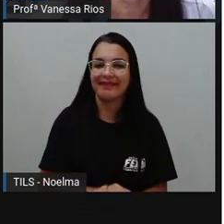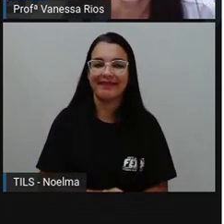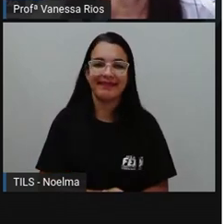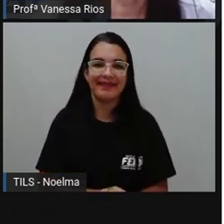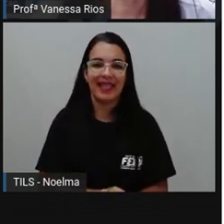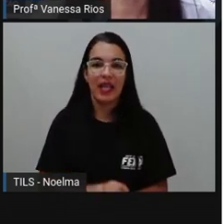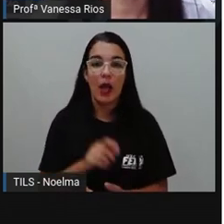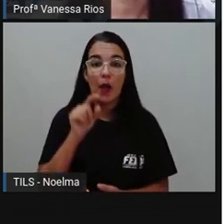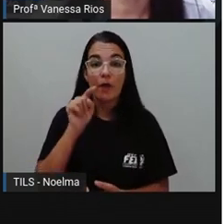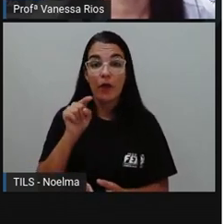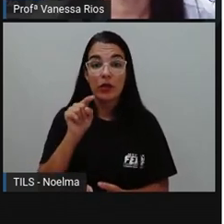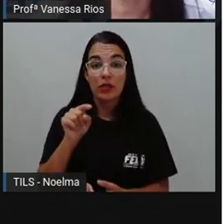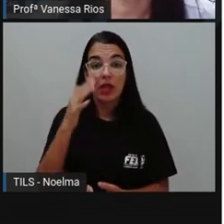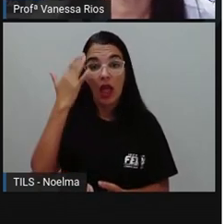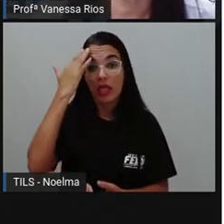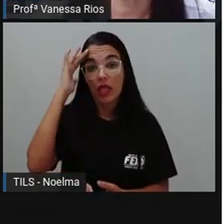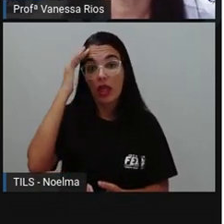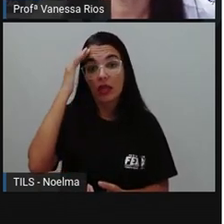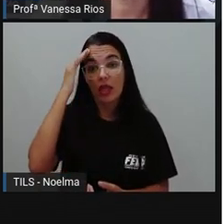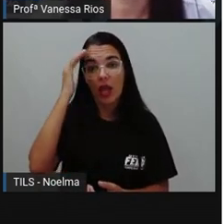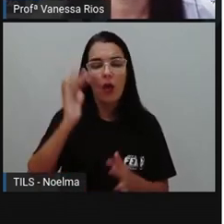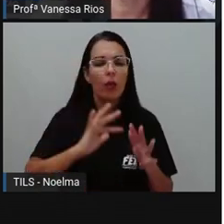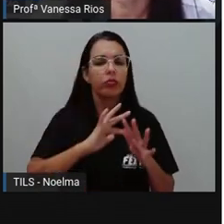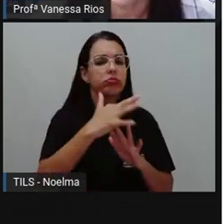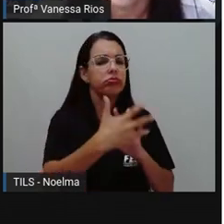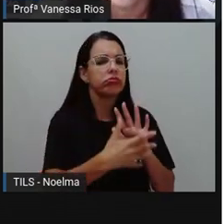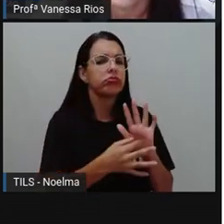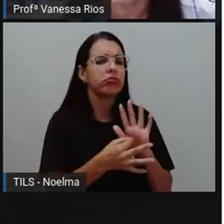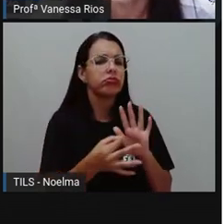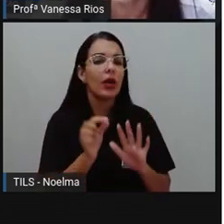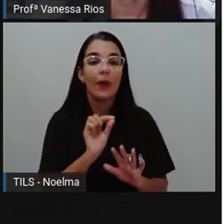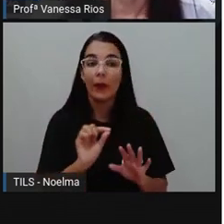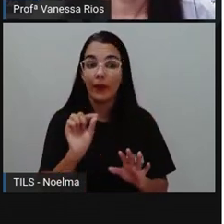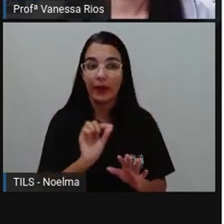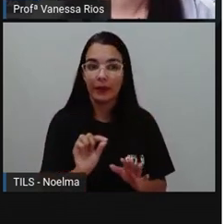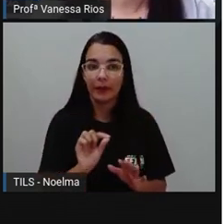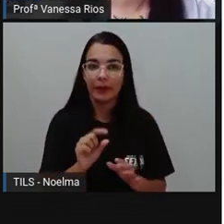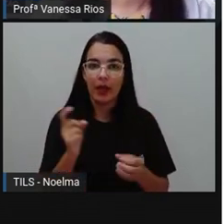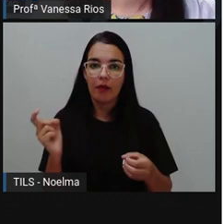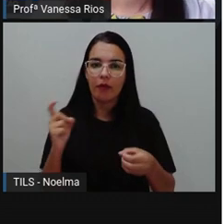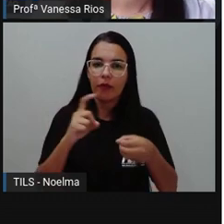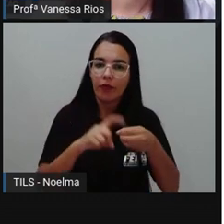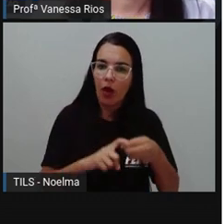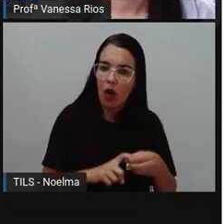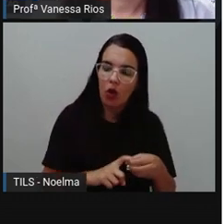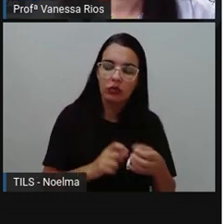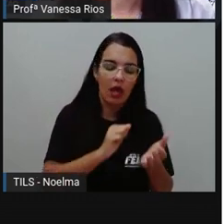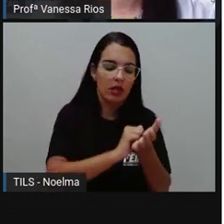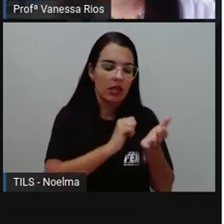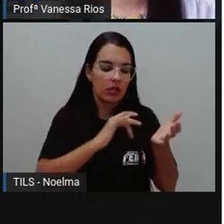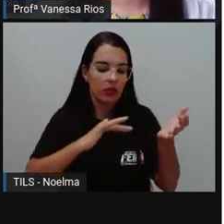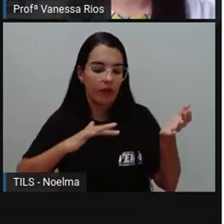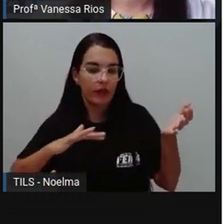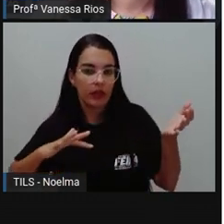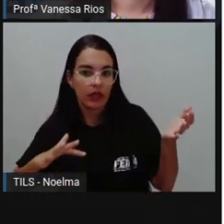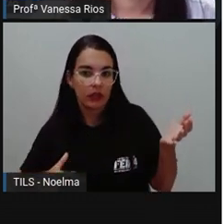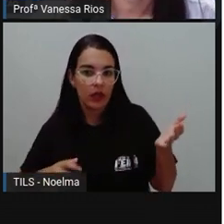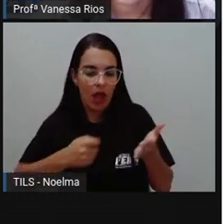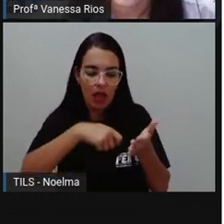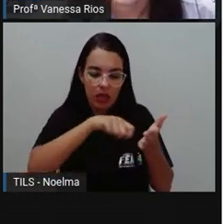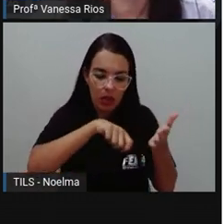certo? O que é que você entendeu aí sobre resenha crítica? Volte aí às suas atividades, às suas